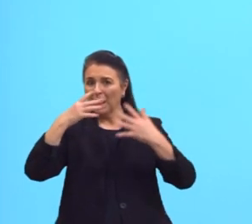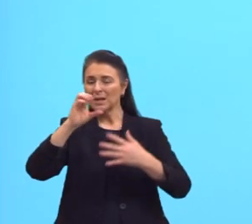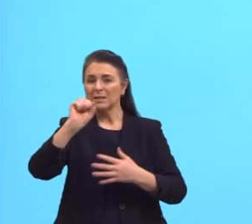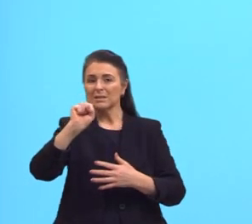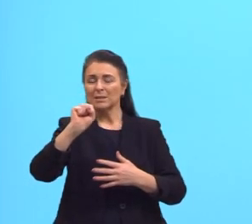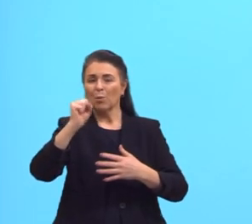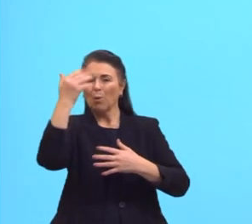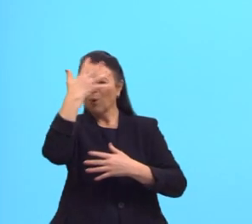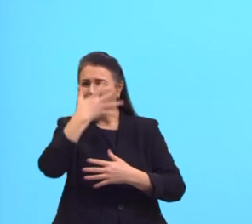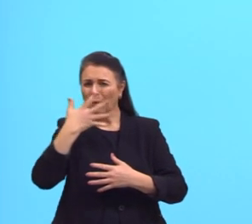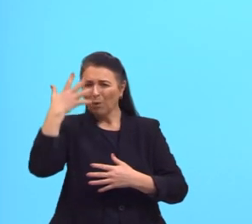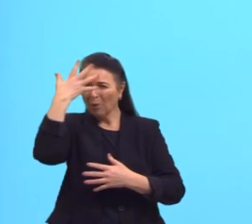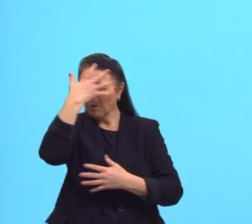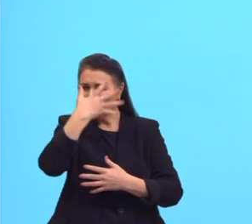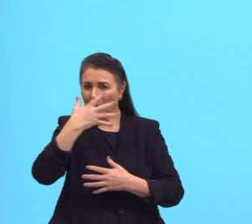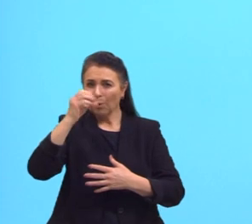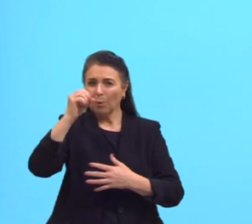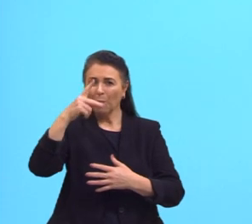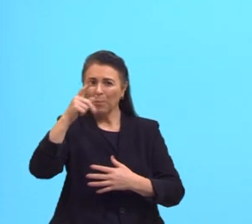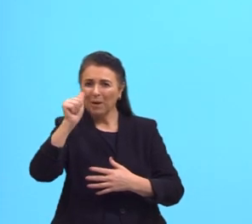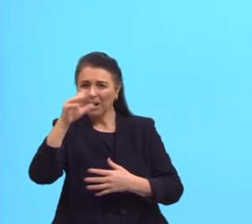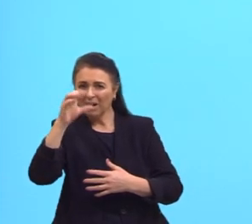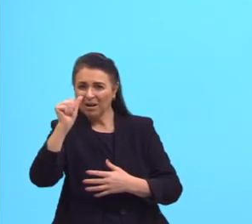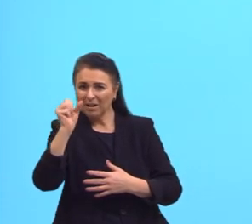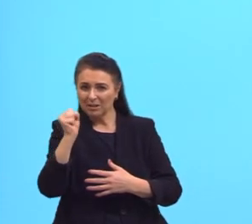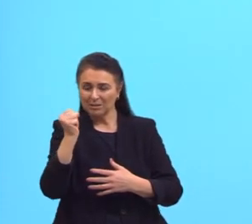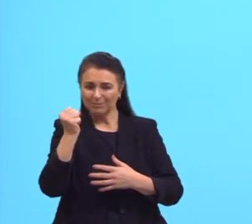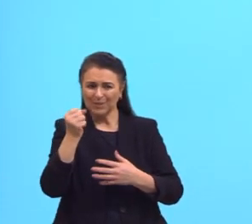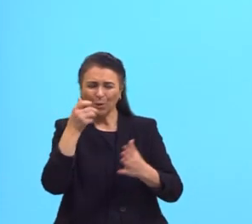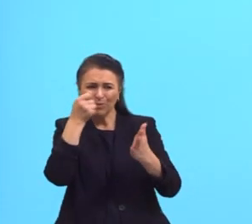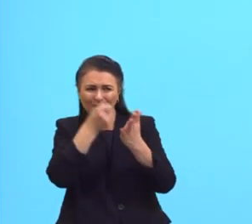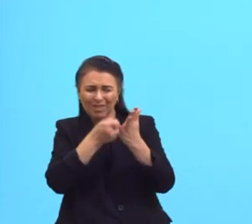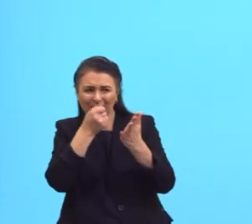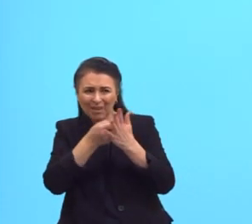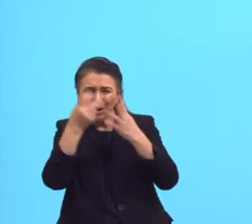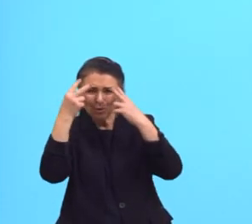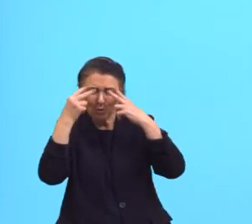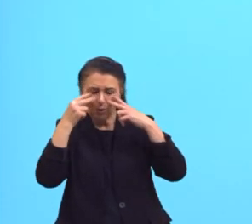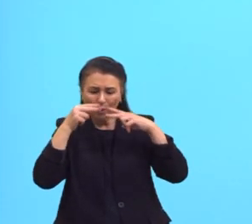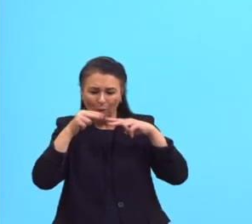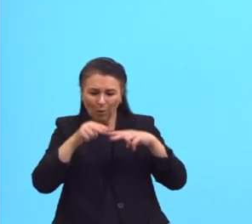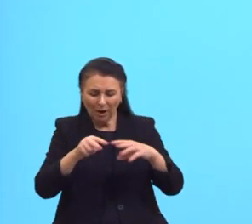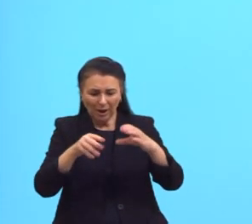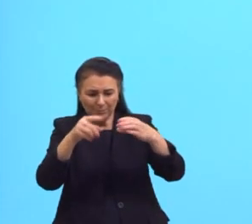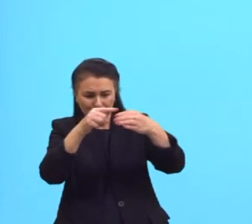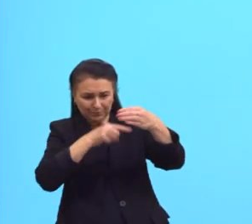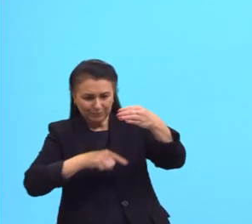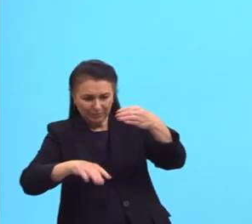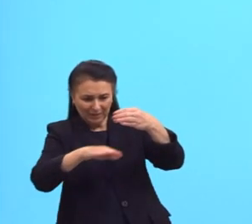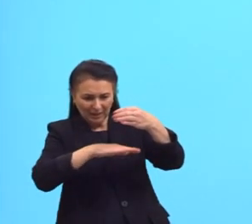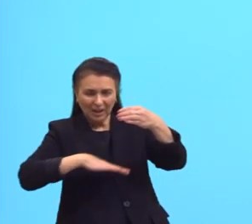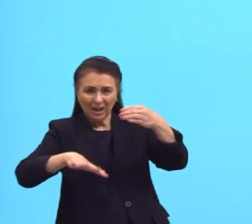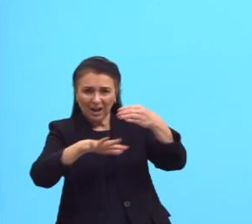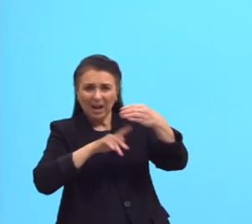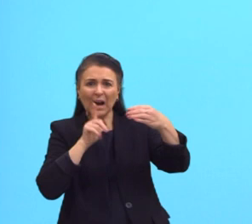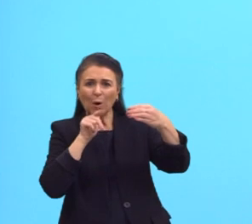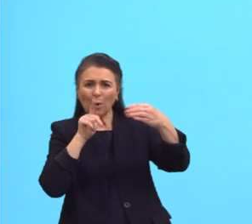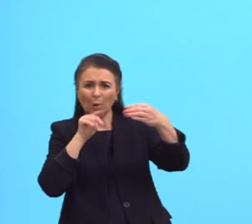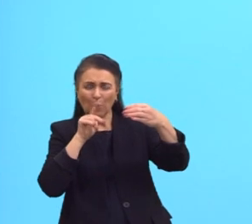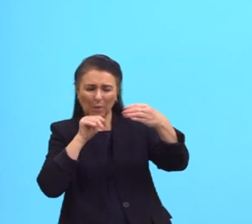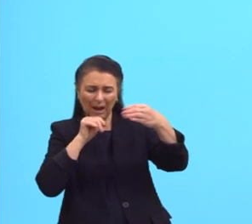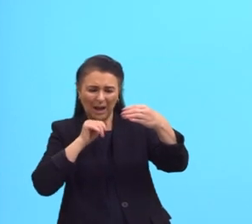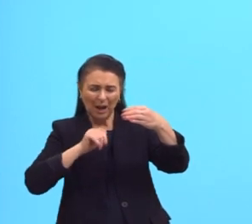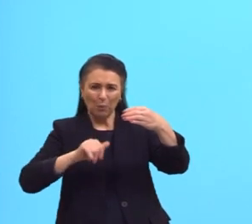opaco? Se eu tentar enxergar, tentar visualizar o fundo de um recipiente que tem uma água turva, que tem uma